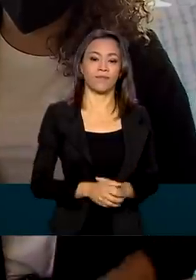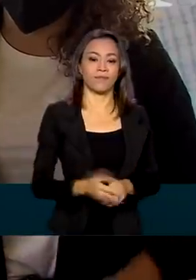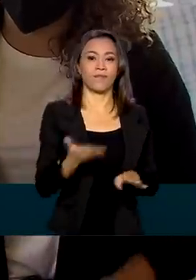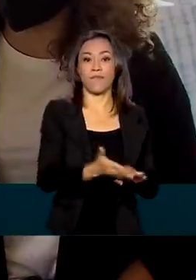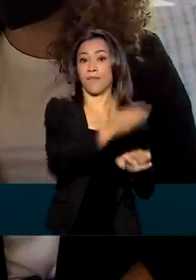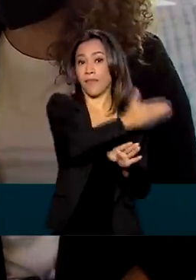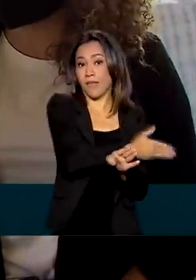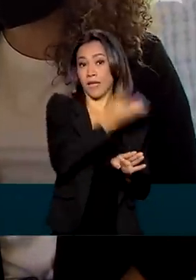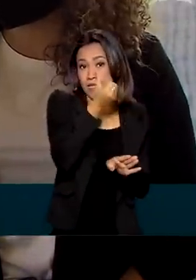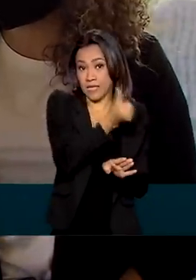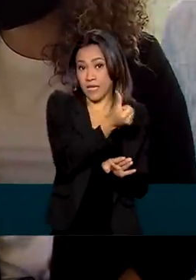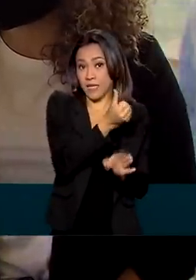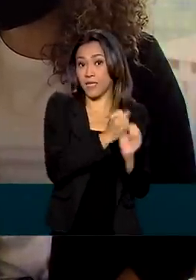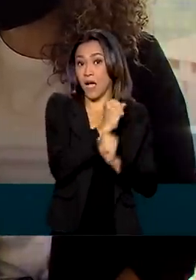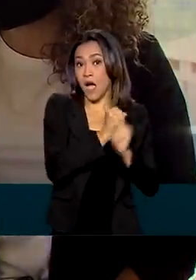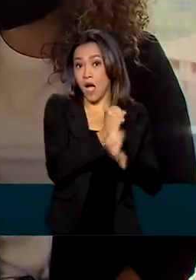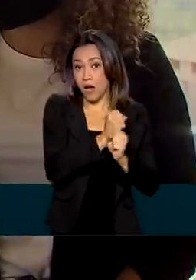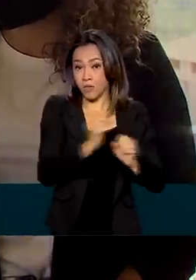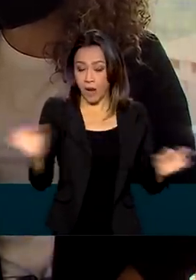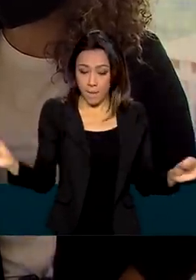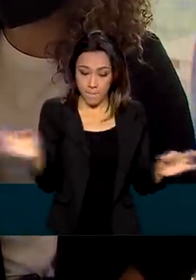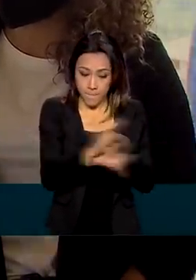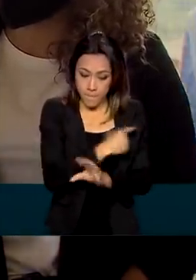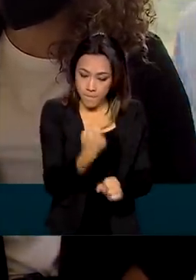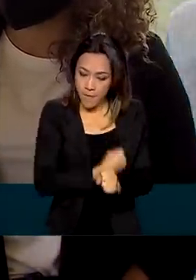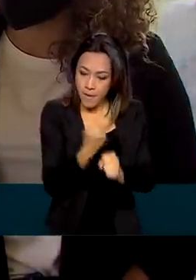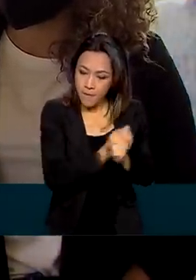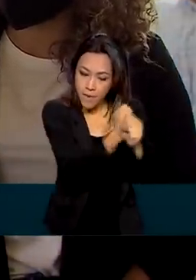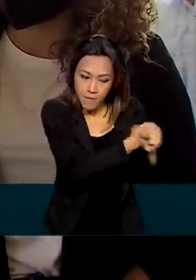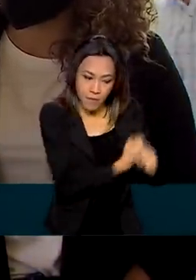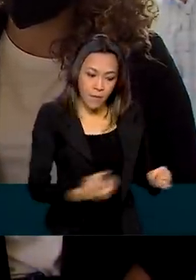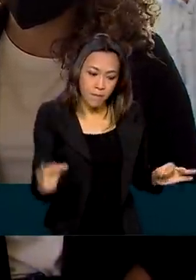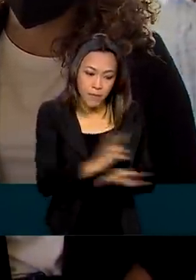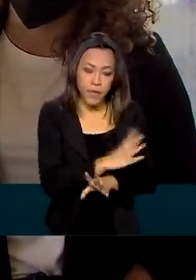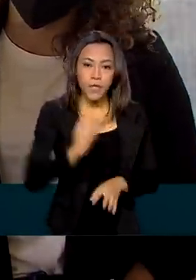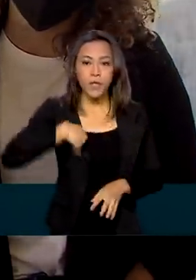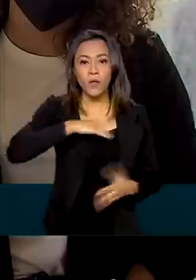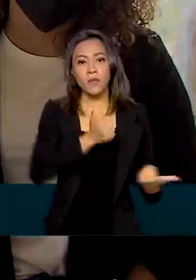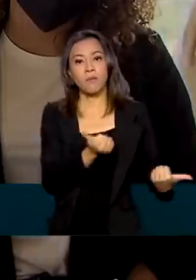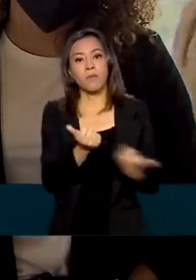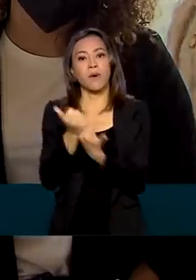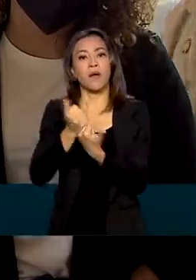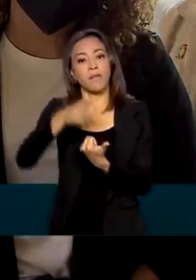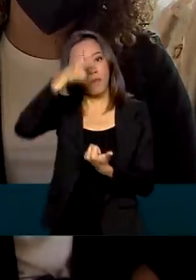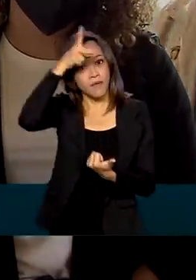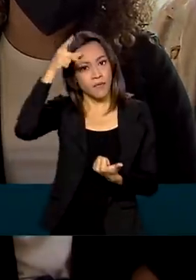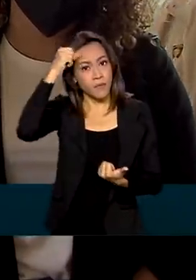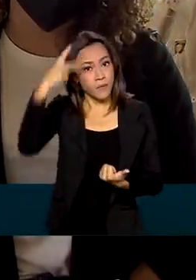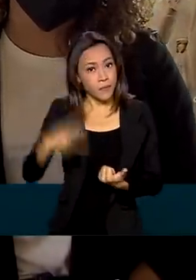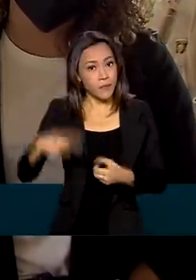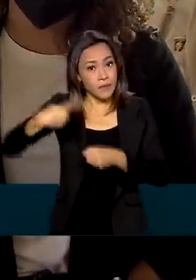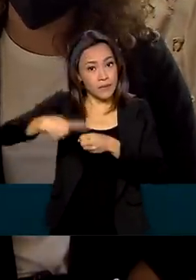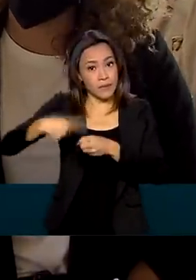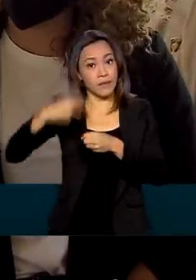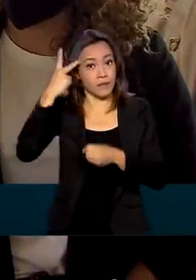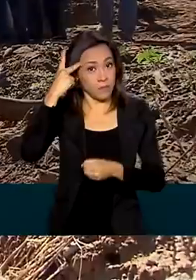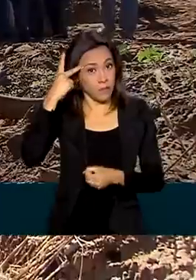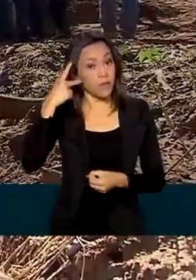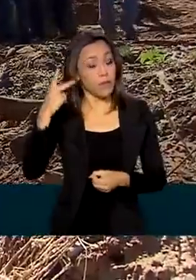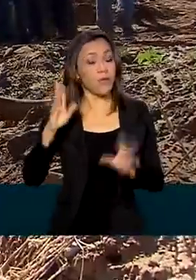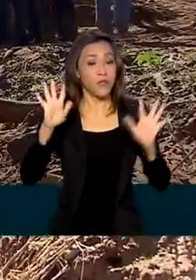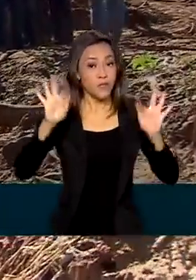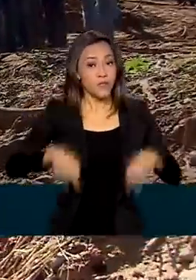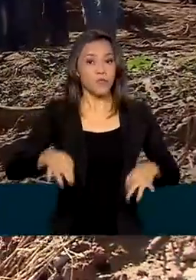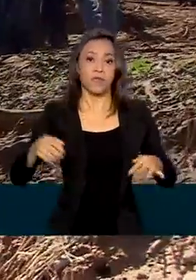para ser terminada e nós esperamos poder apoiar a Prefeitura de Bauru para que conclua essa obra super importante.